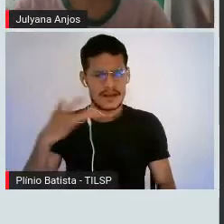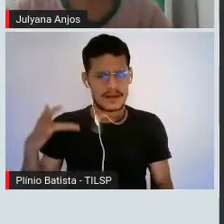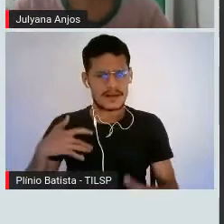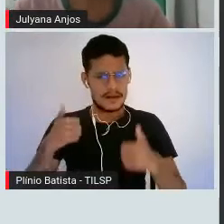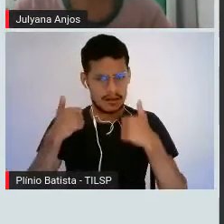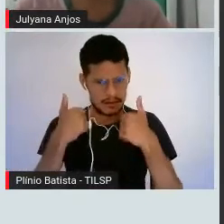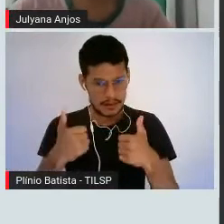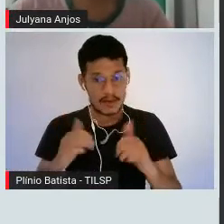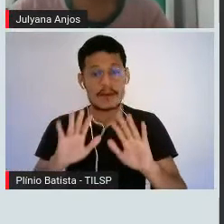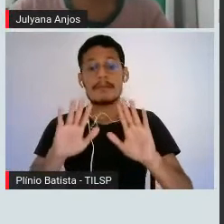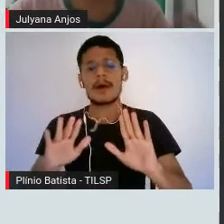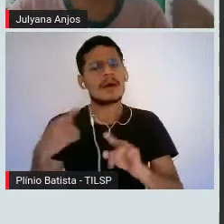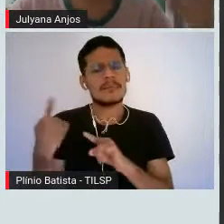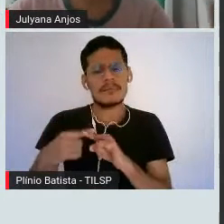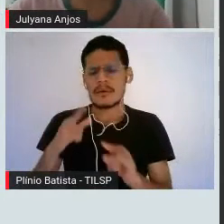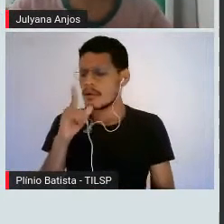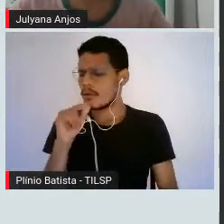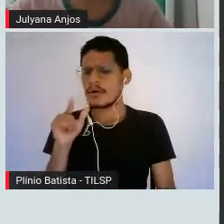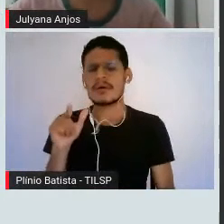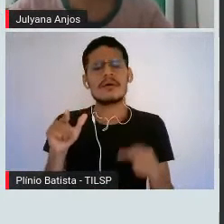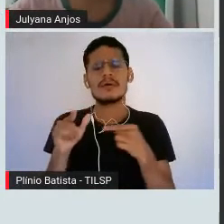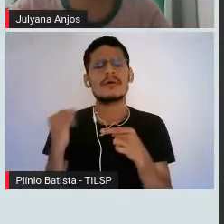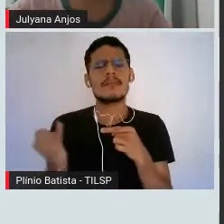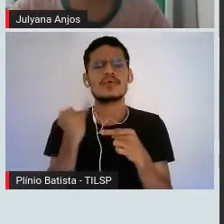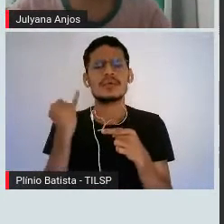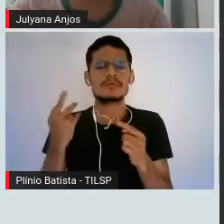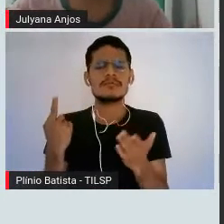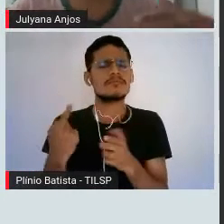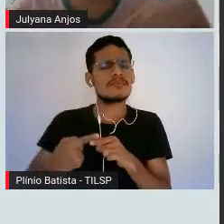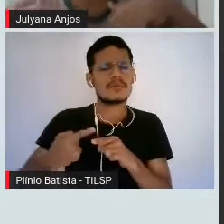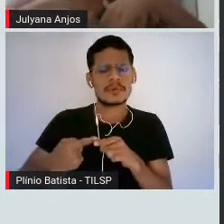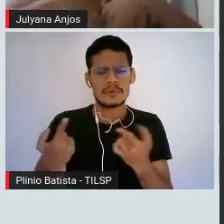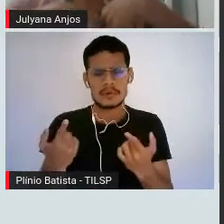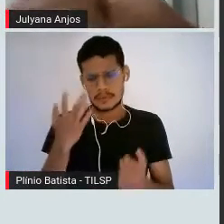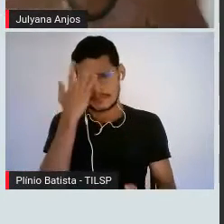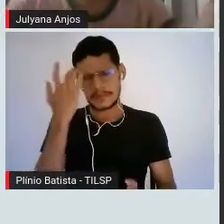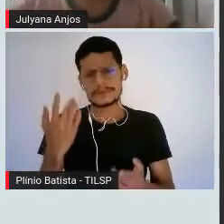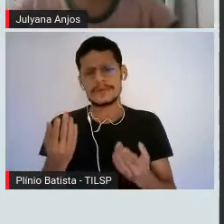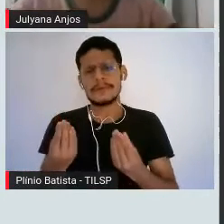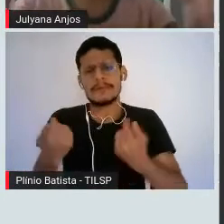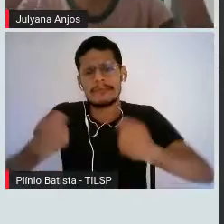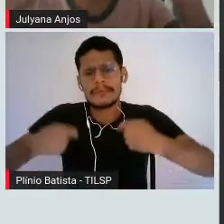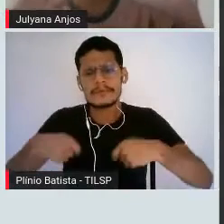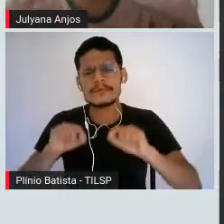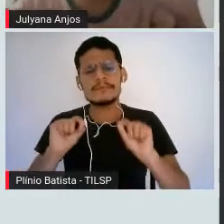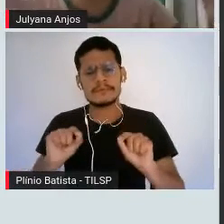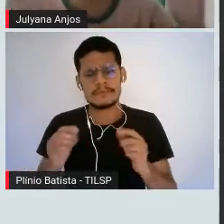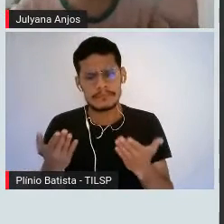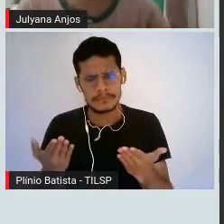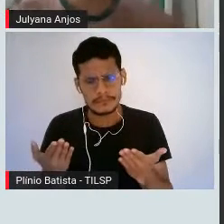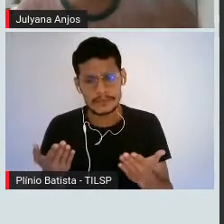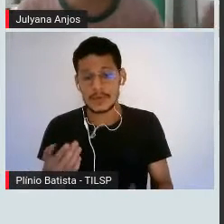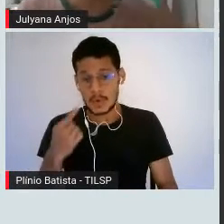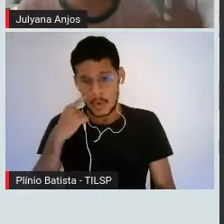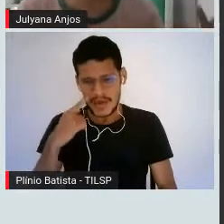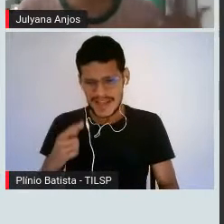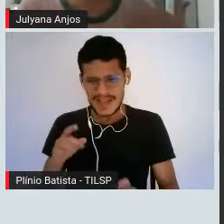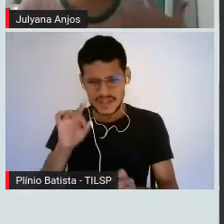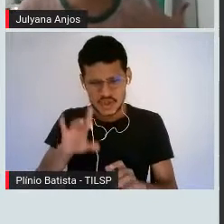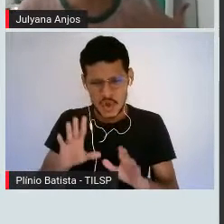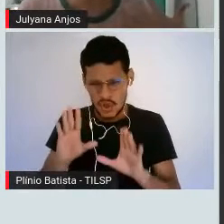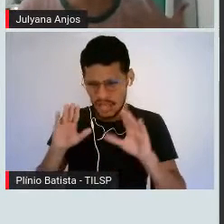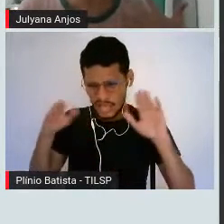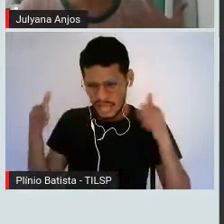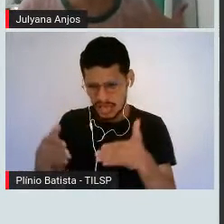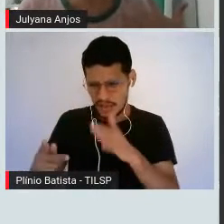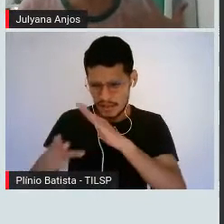interessante a gente ver isso. Por que que ela é tão necessária? E será que ela é só necessária para que a gente consiga se hidratar, se manter as nossas